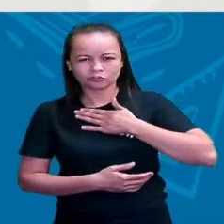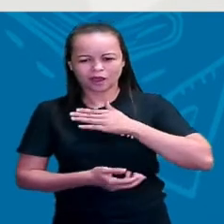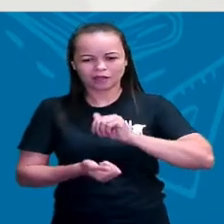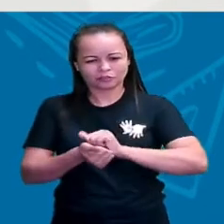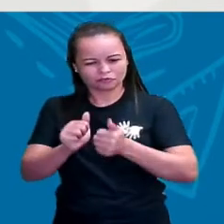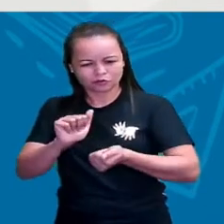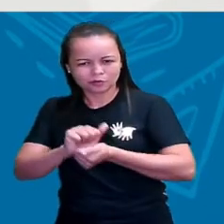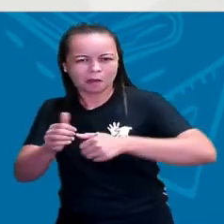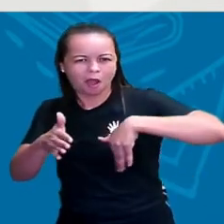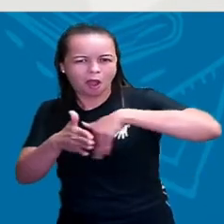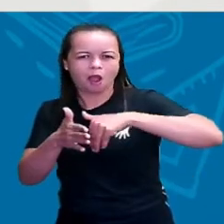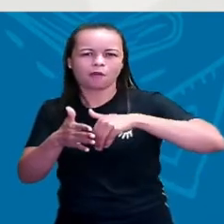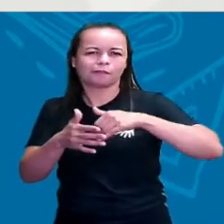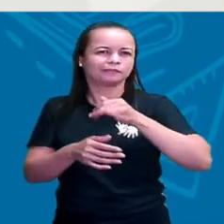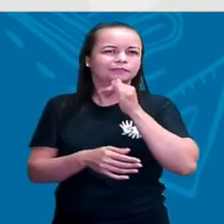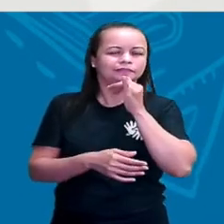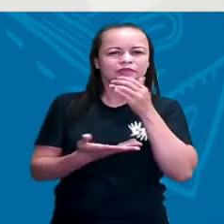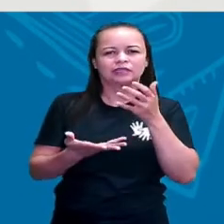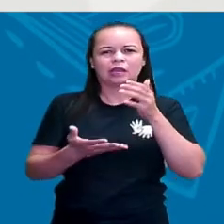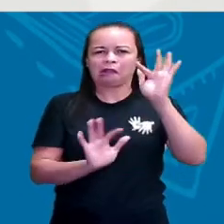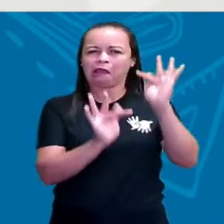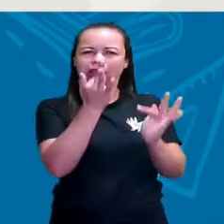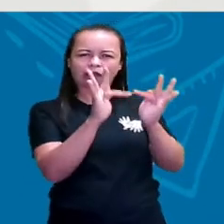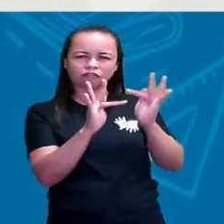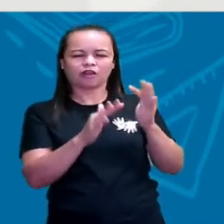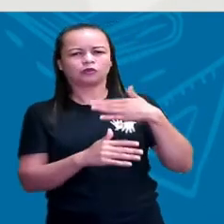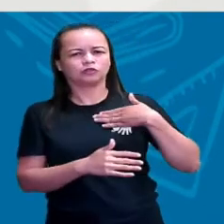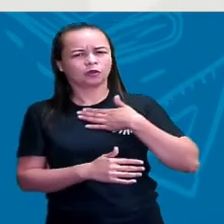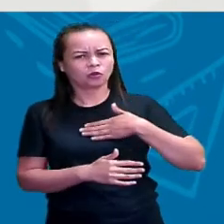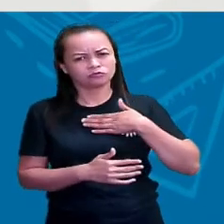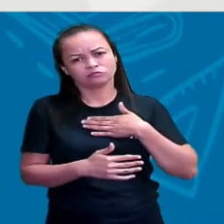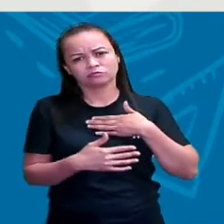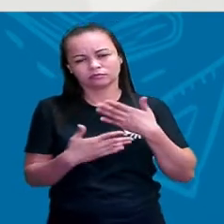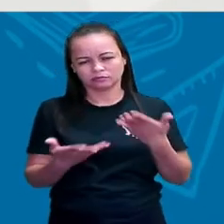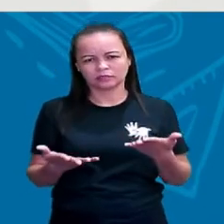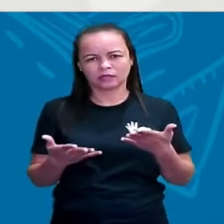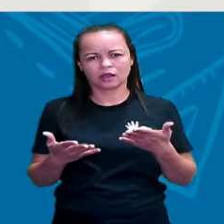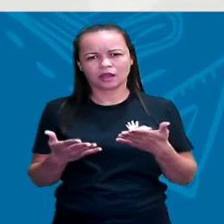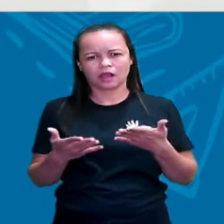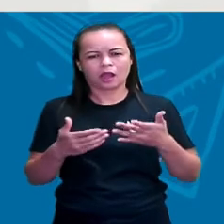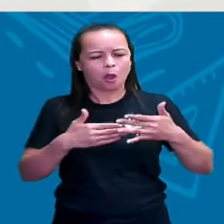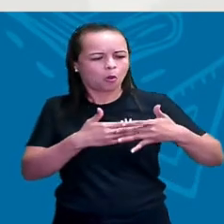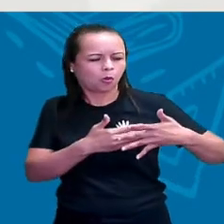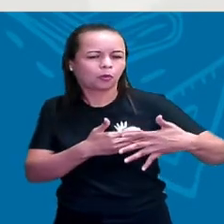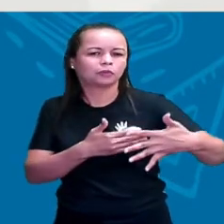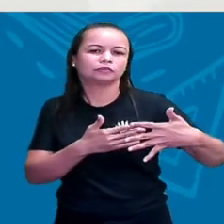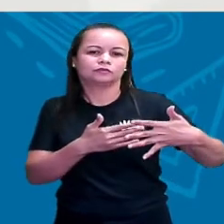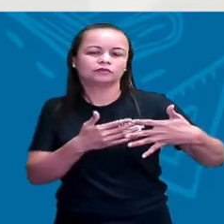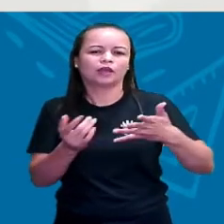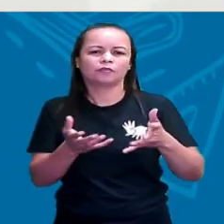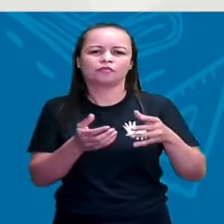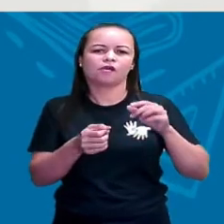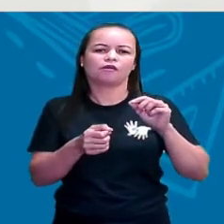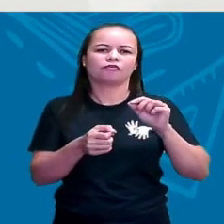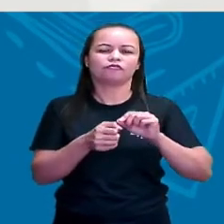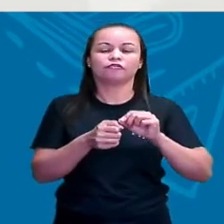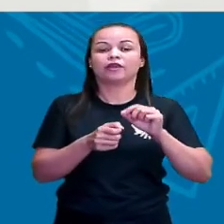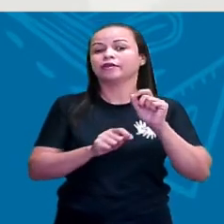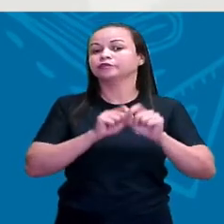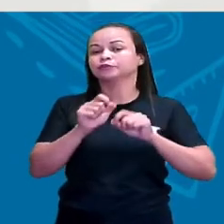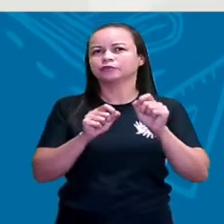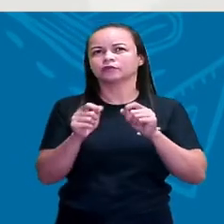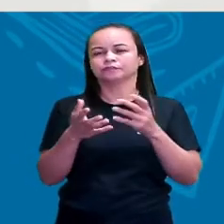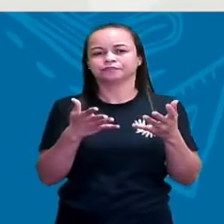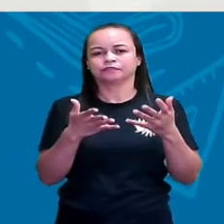futebol, por exemplo, é gostar de carnaval, né? O que, ao longo do tempo, o que é que foi feito pra que